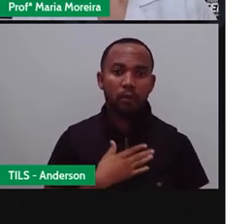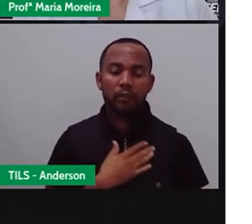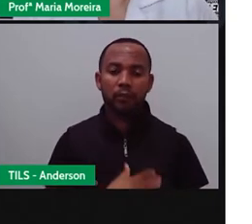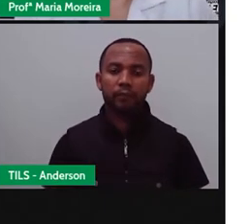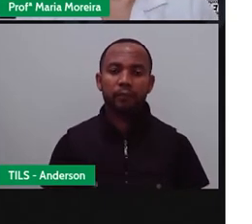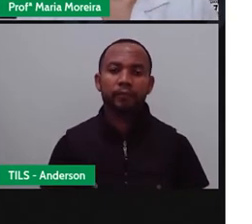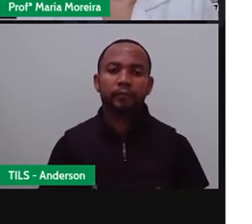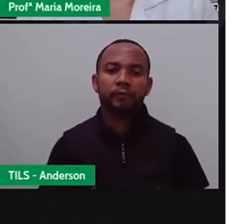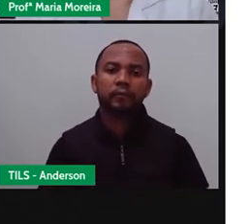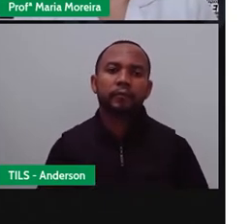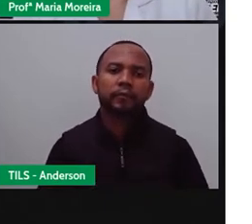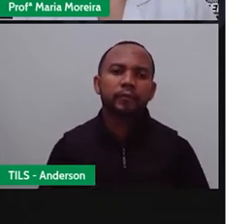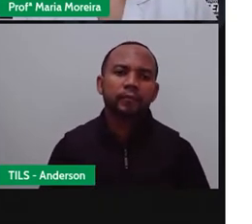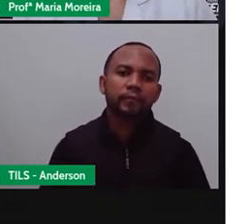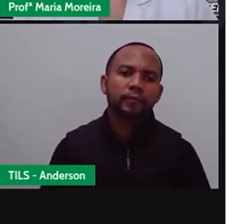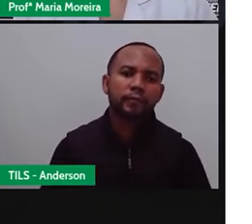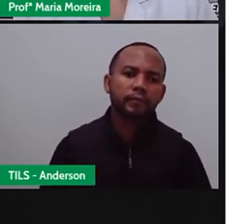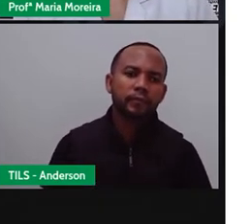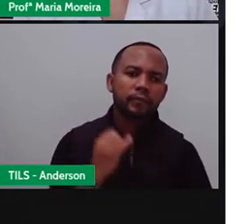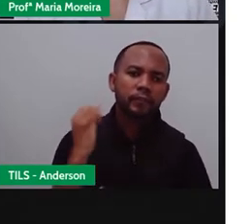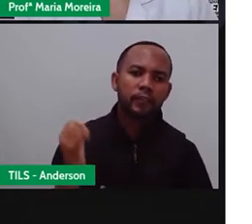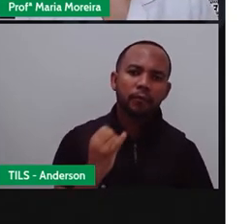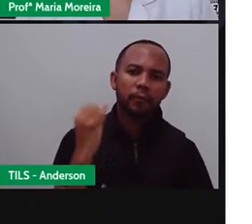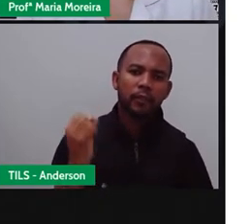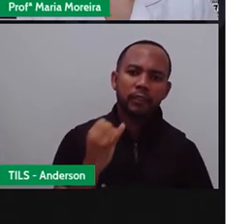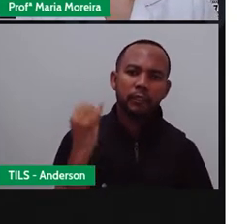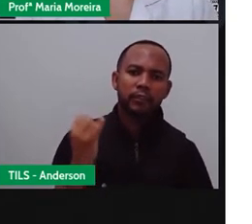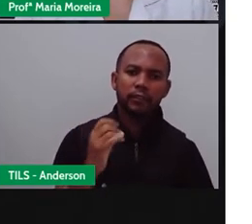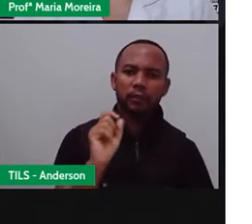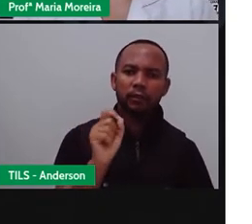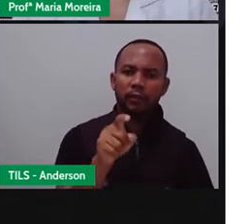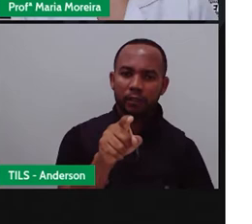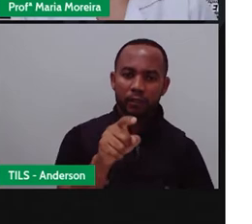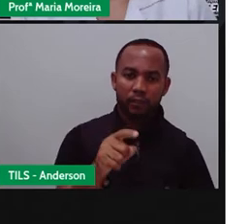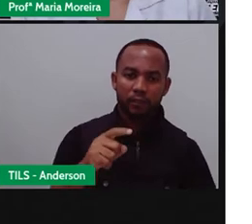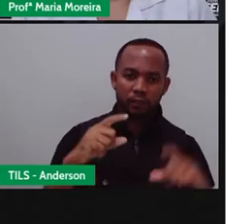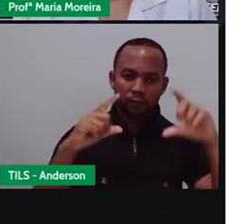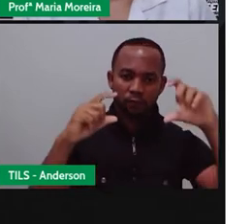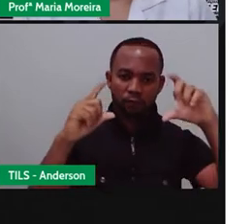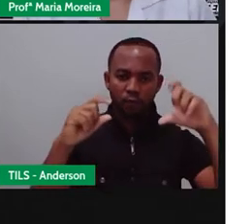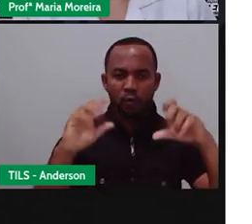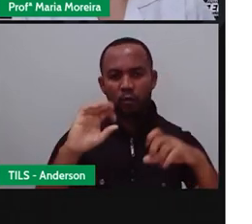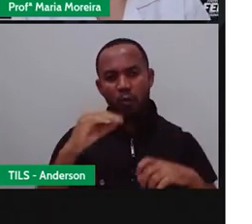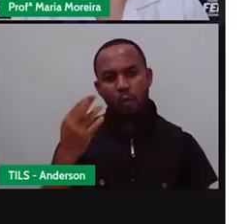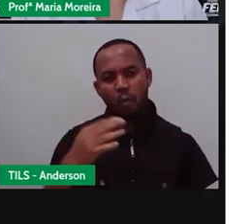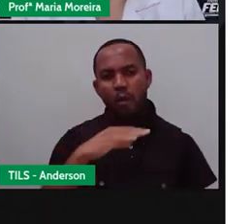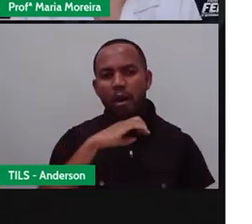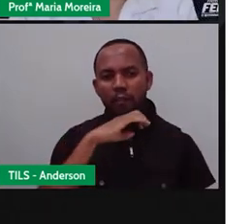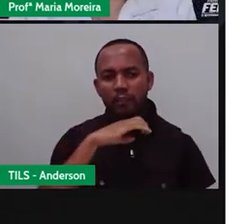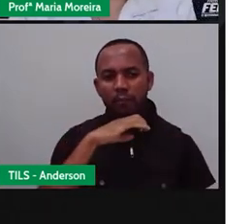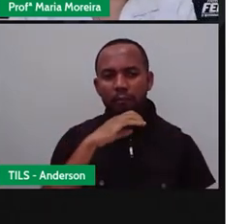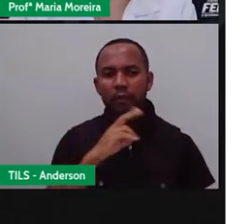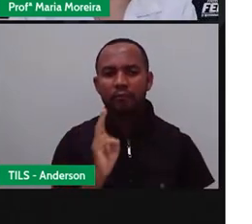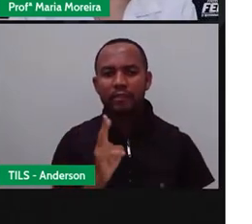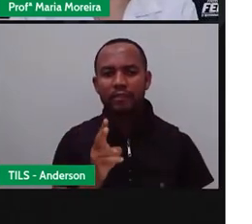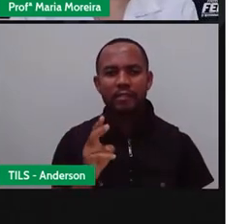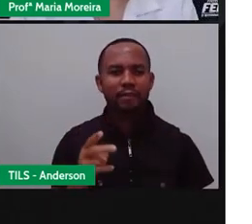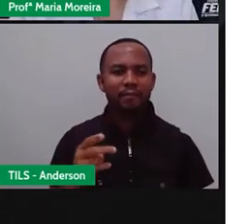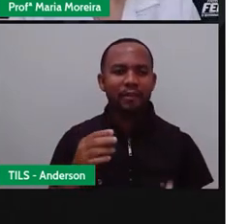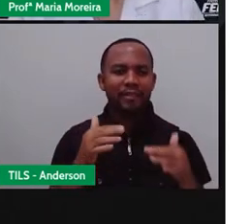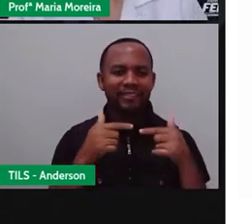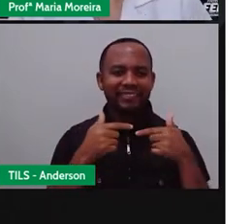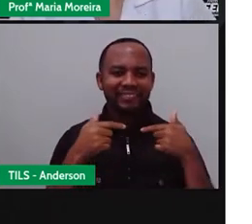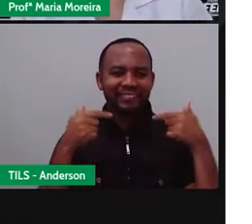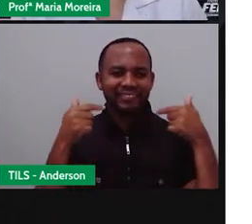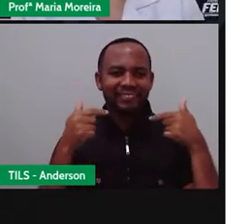Outra característica importante, né, é que seus personagens, mesmo os animais, estão sempre sorrindo, felizes,